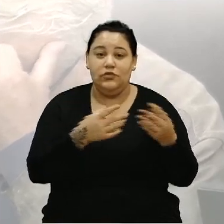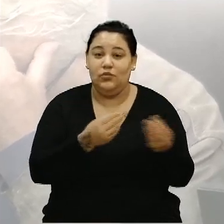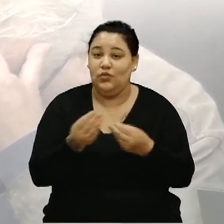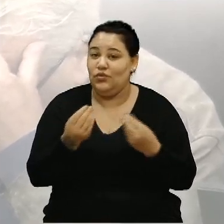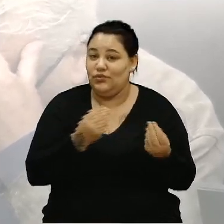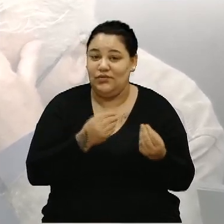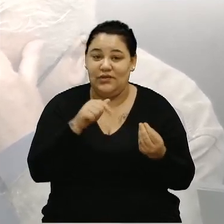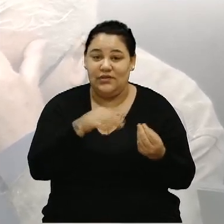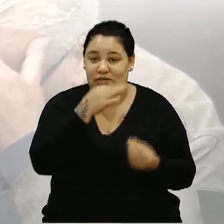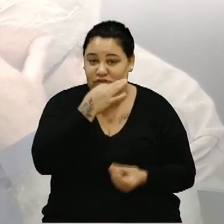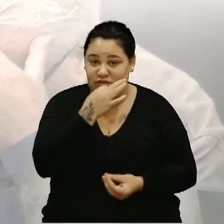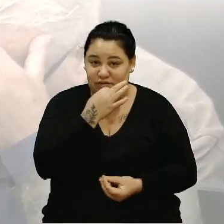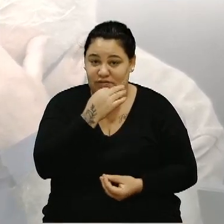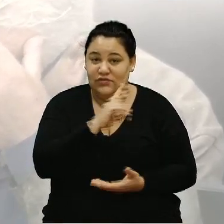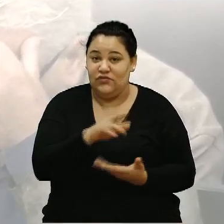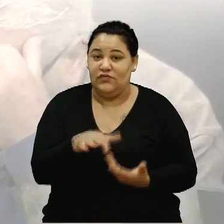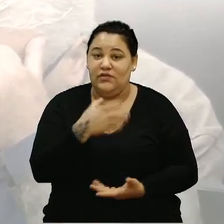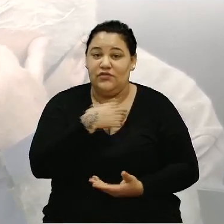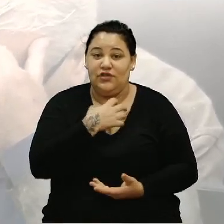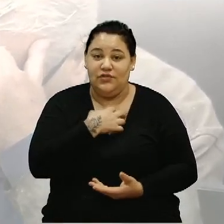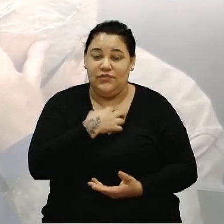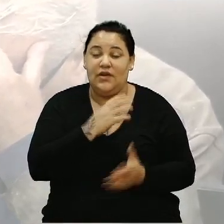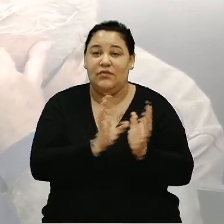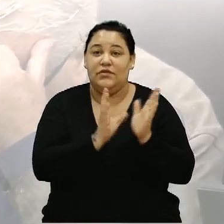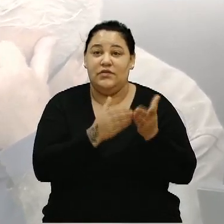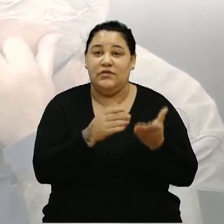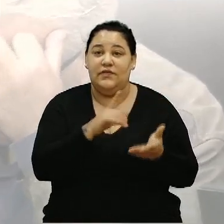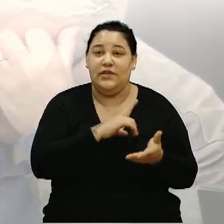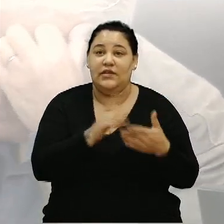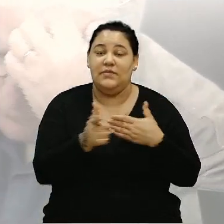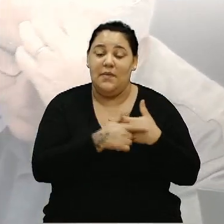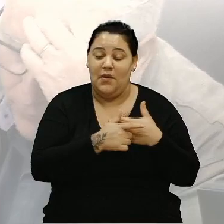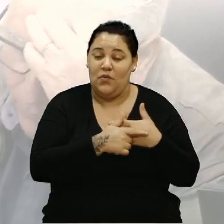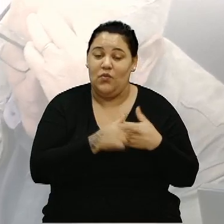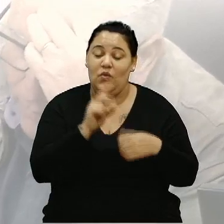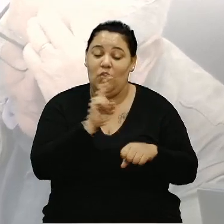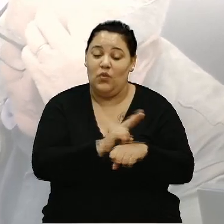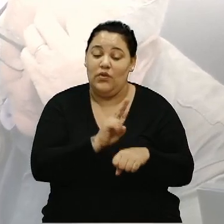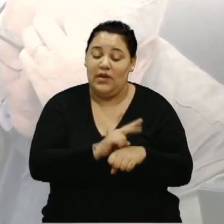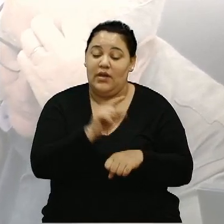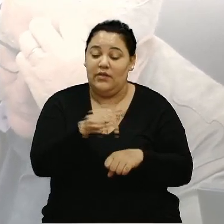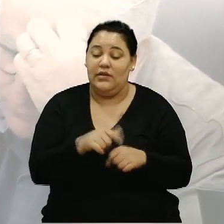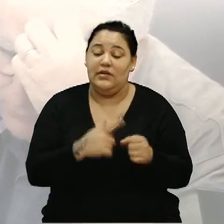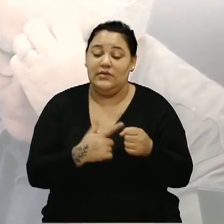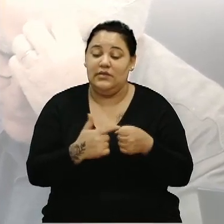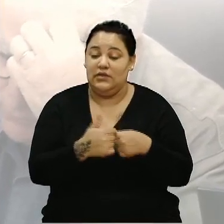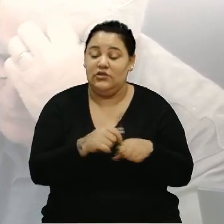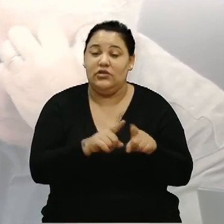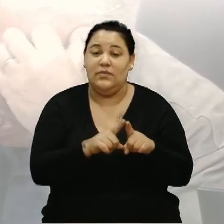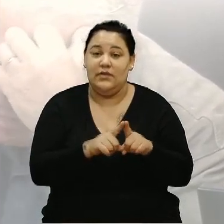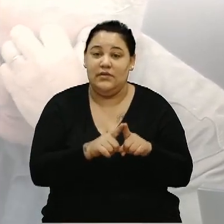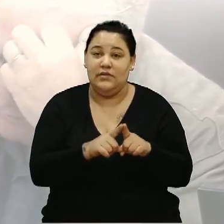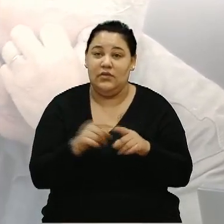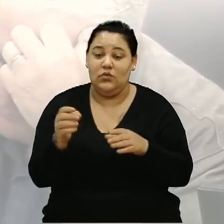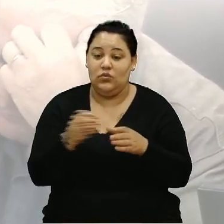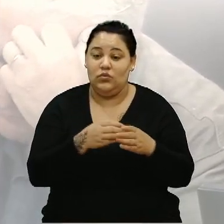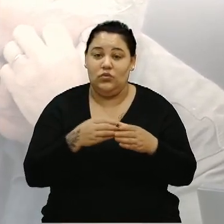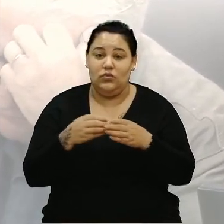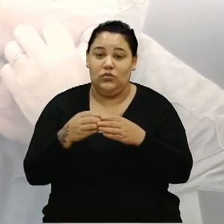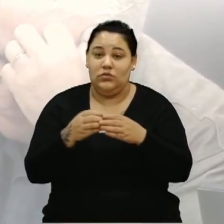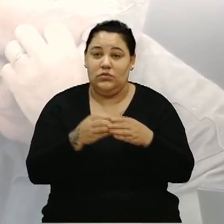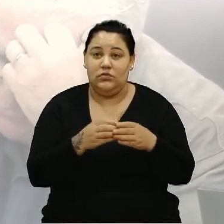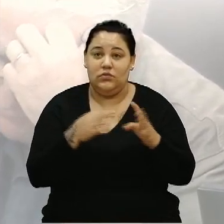variadas formas, essa comissão vai ter essa função. A preservação aqui na cidade. O turismo ambiental